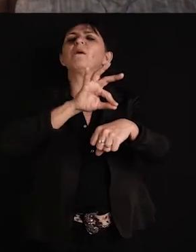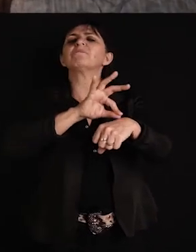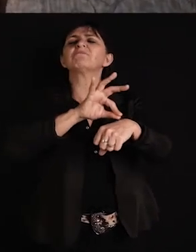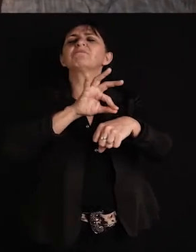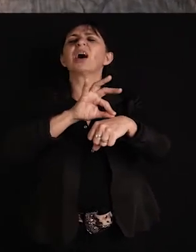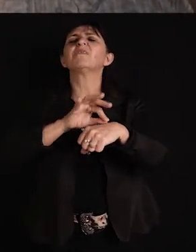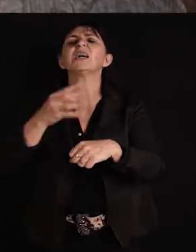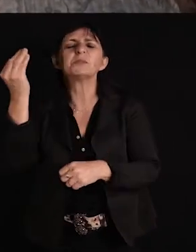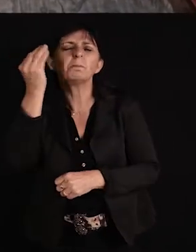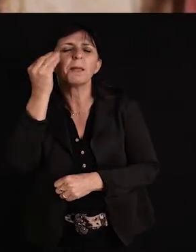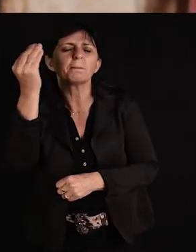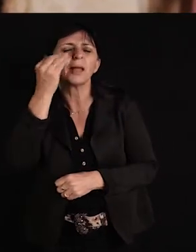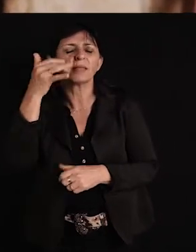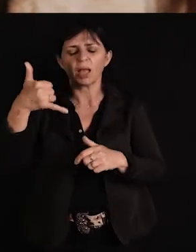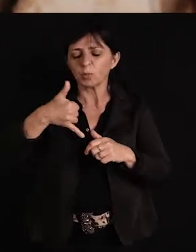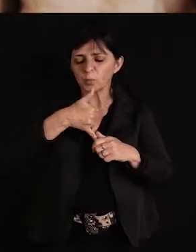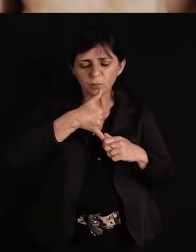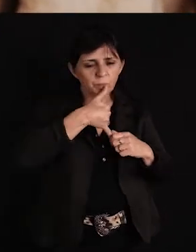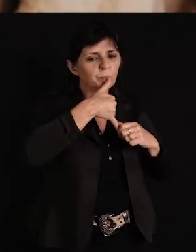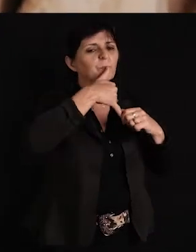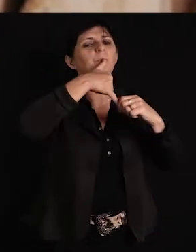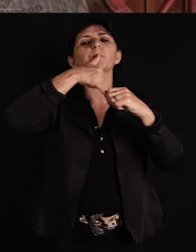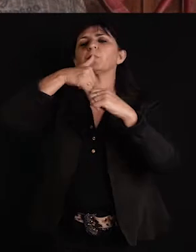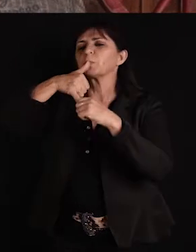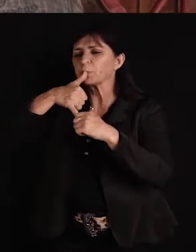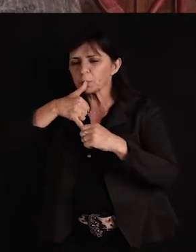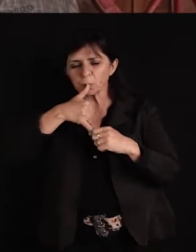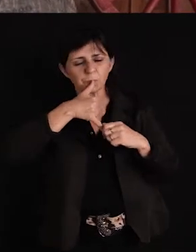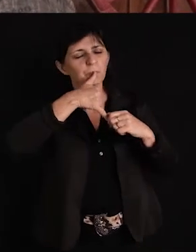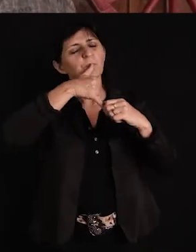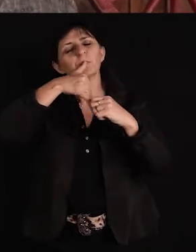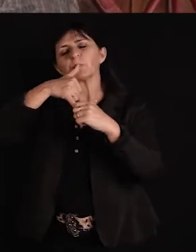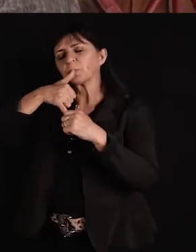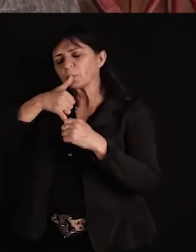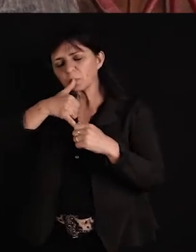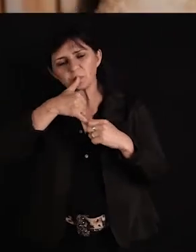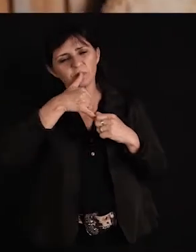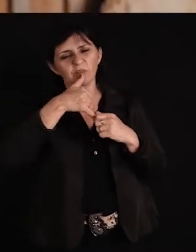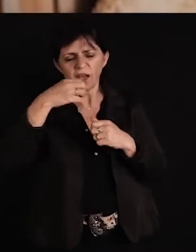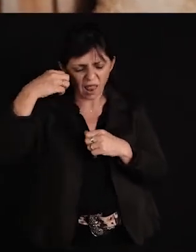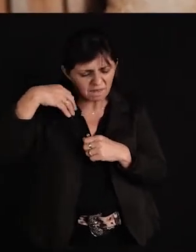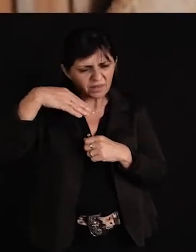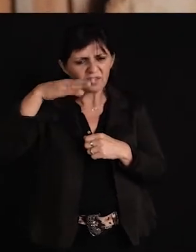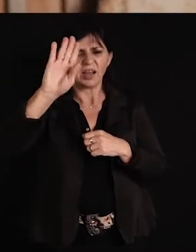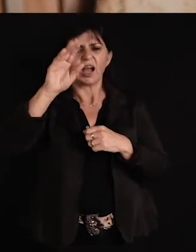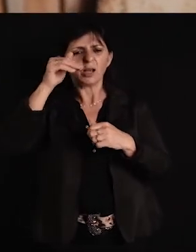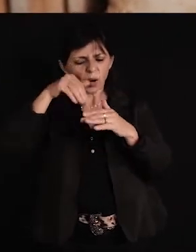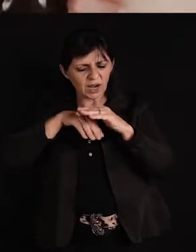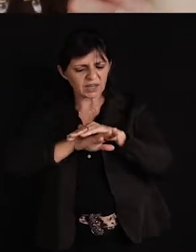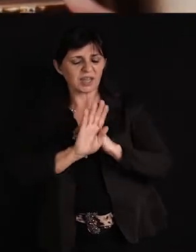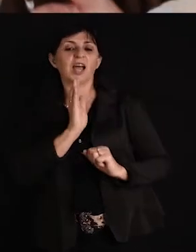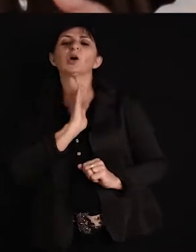vai provar o mate da hospitalidade, vai levar no coração